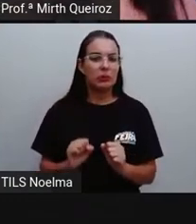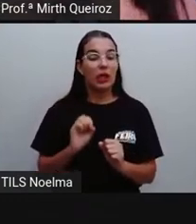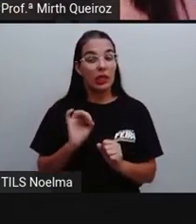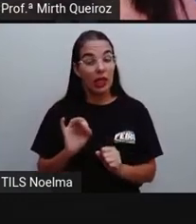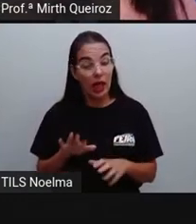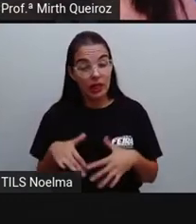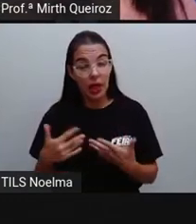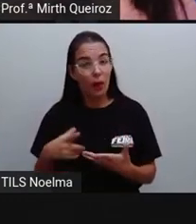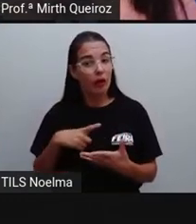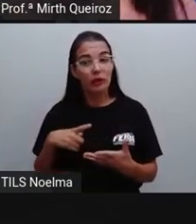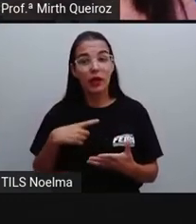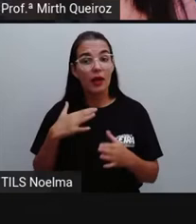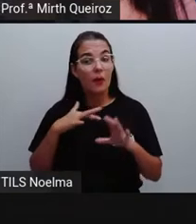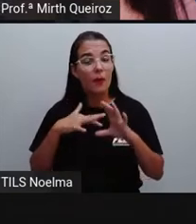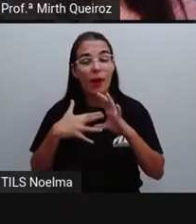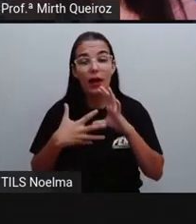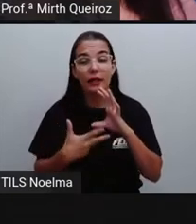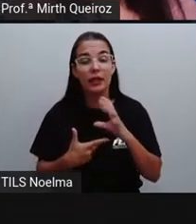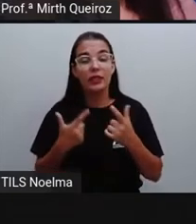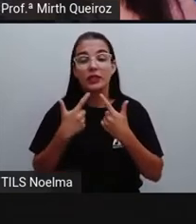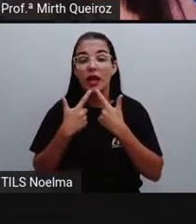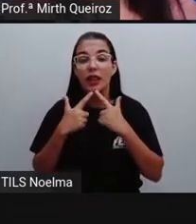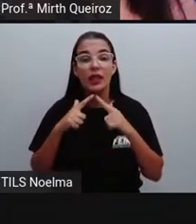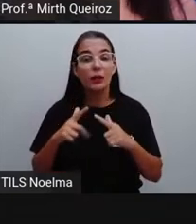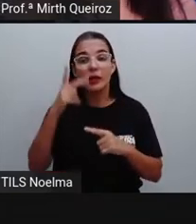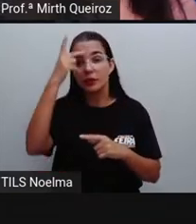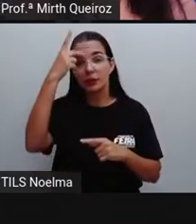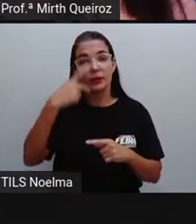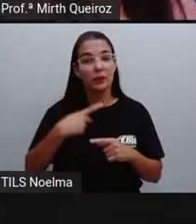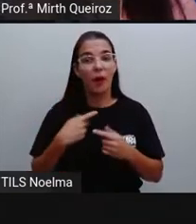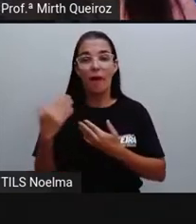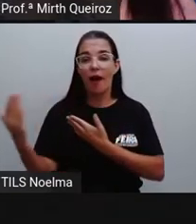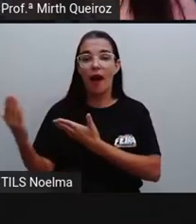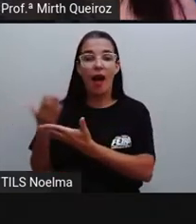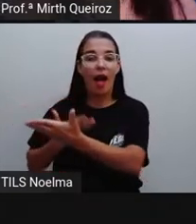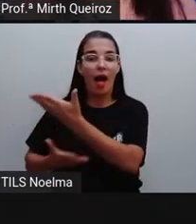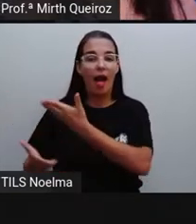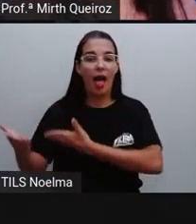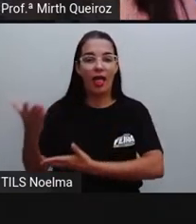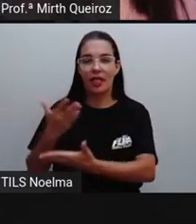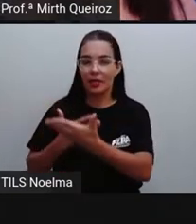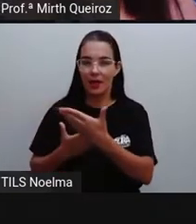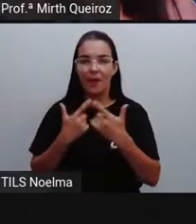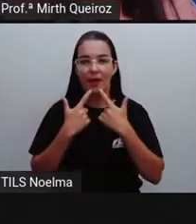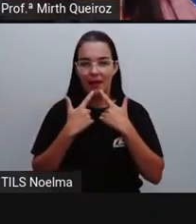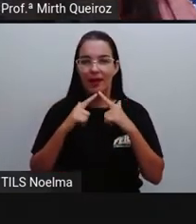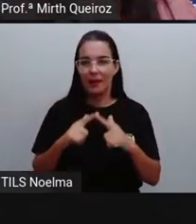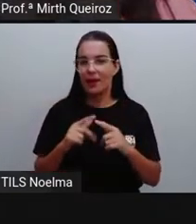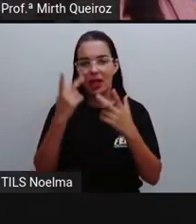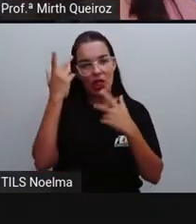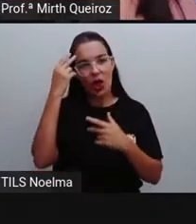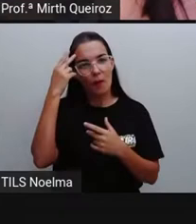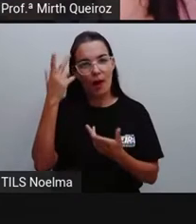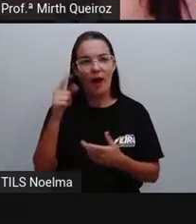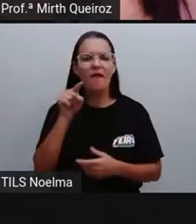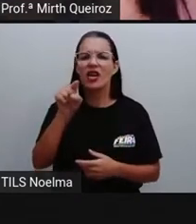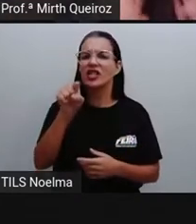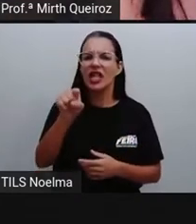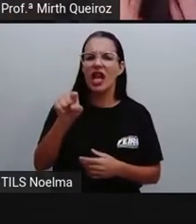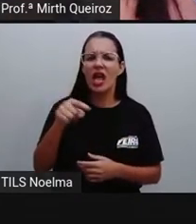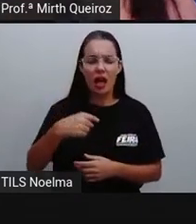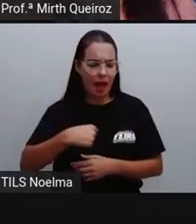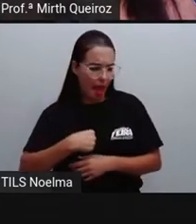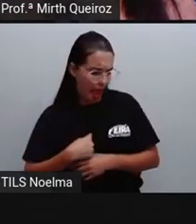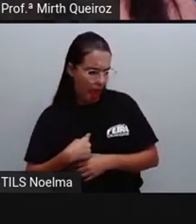Então, vai haver essa presença da pessoalidade na linguagem, né? Você, eu, aquele